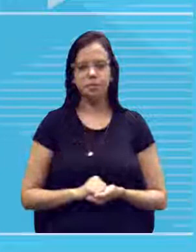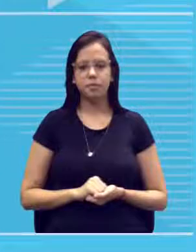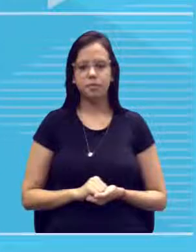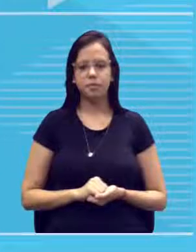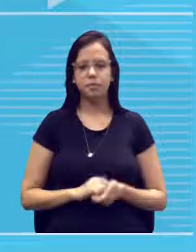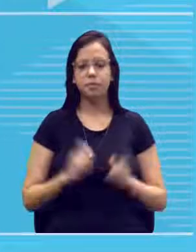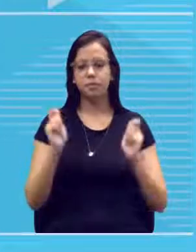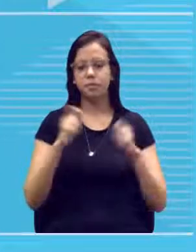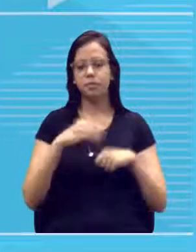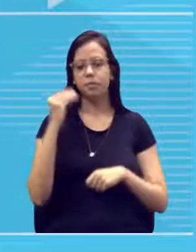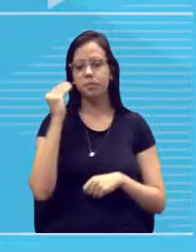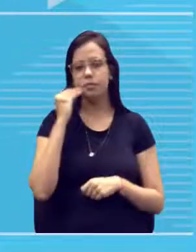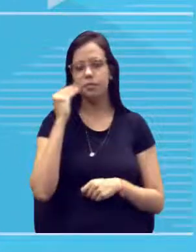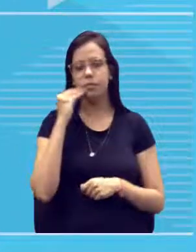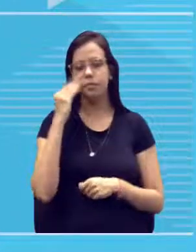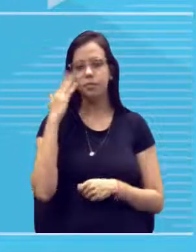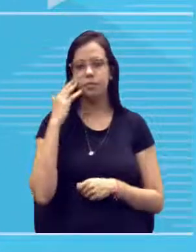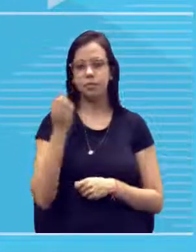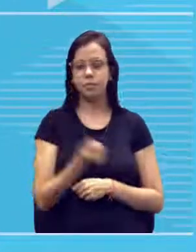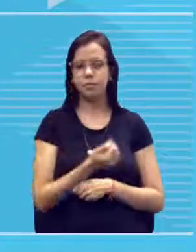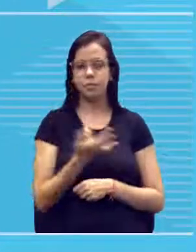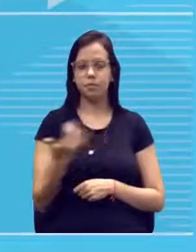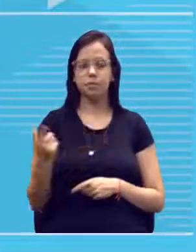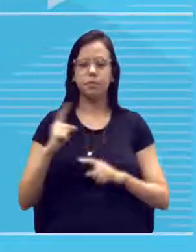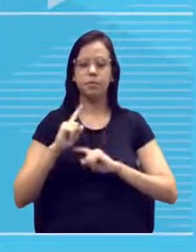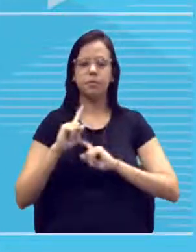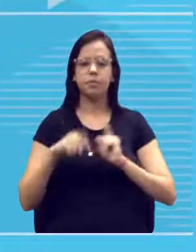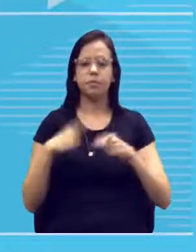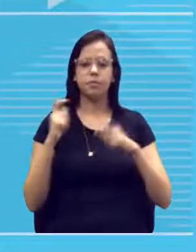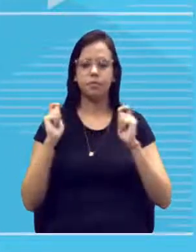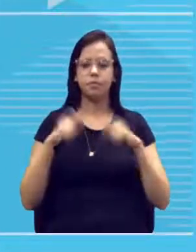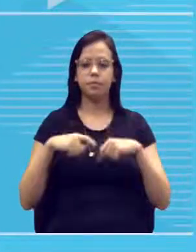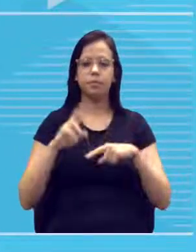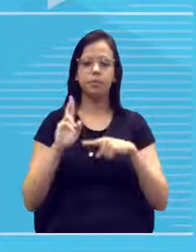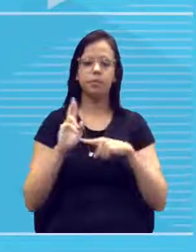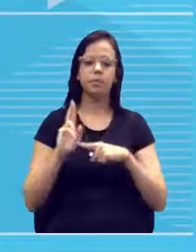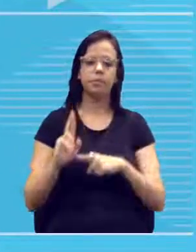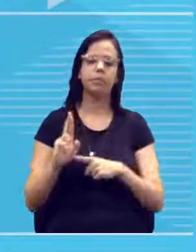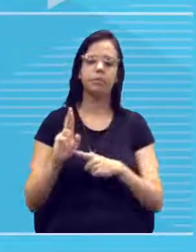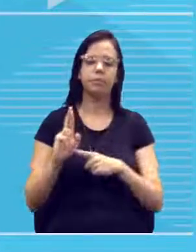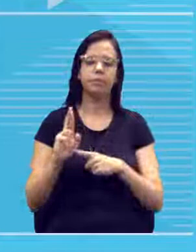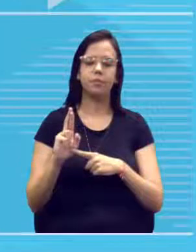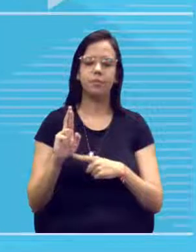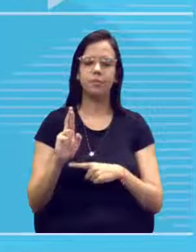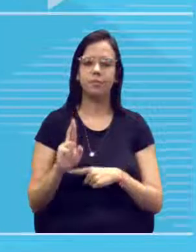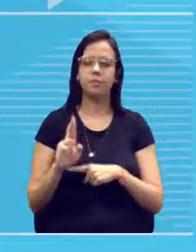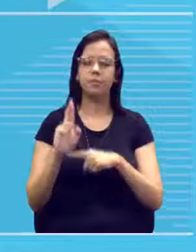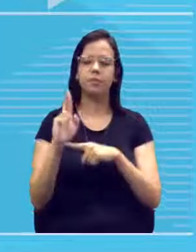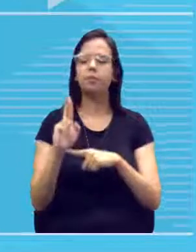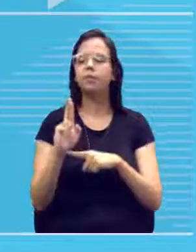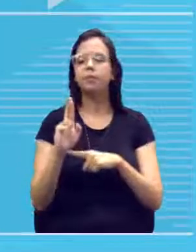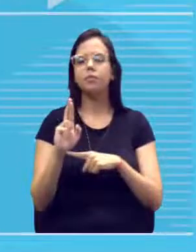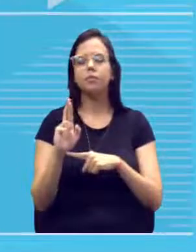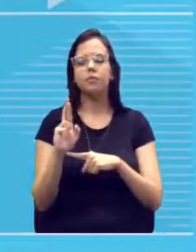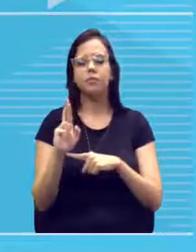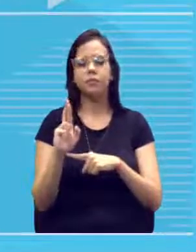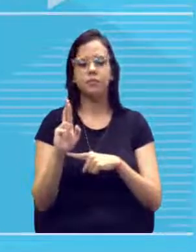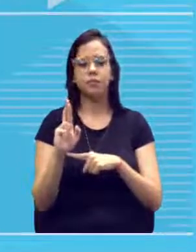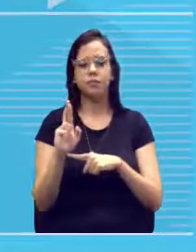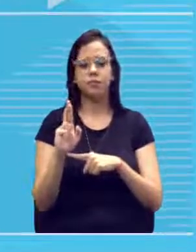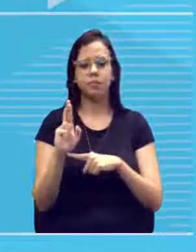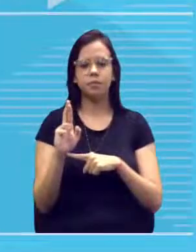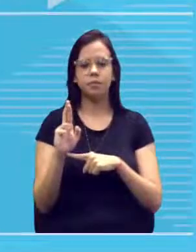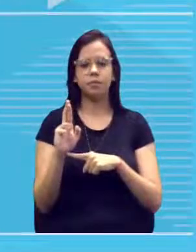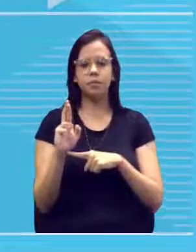quantificar isso e a gente poder representar isso de